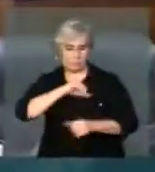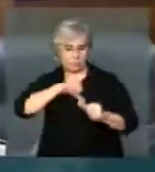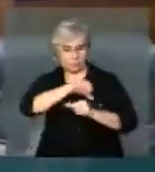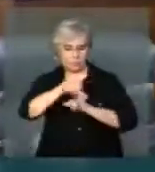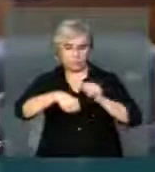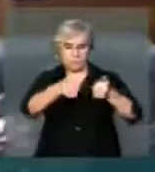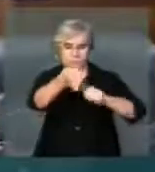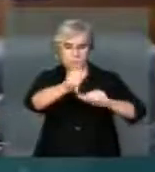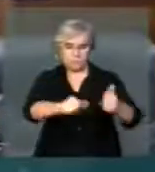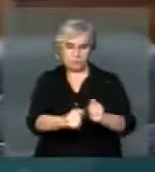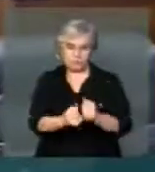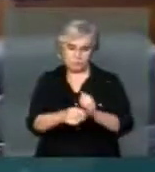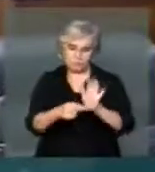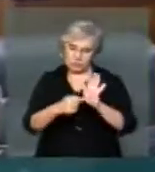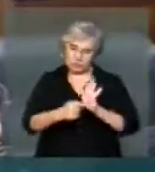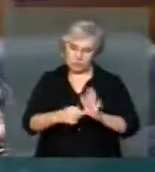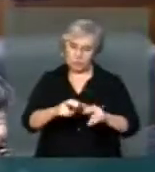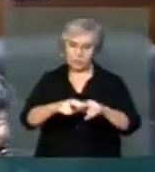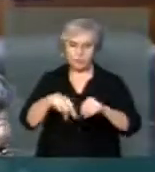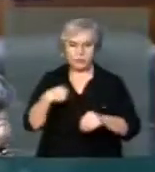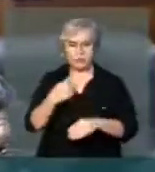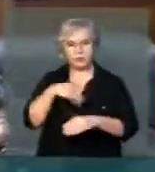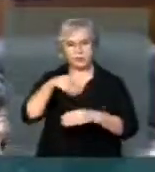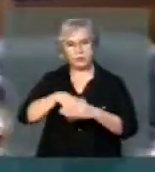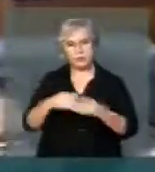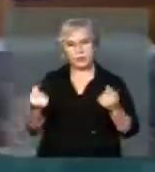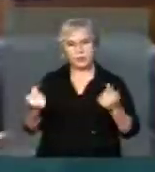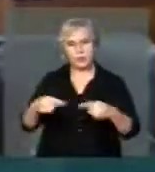sejam feitas. Por essa razão, votamos contra a urgência.